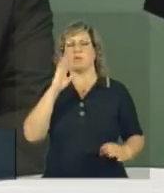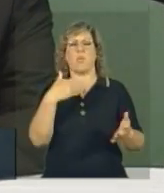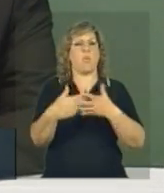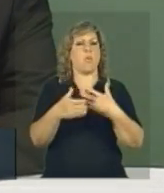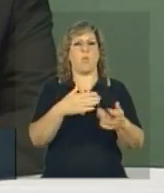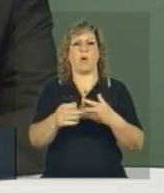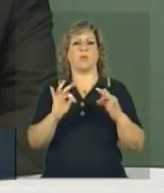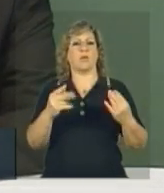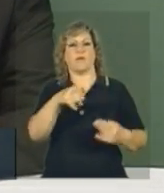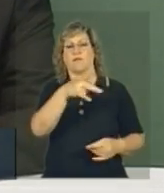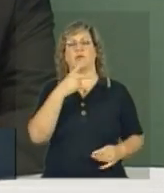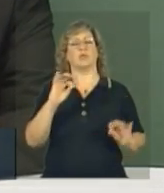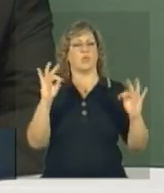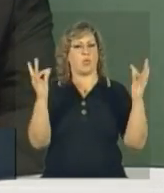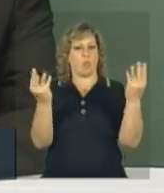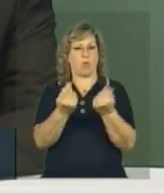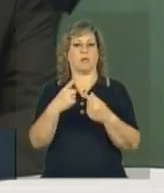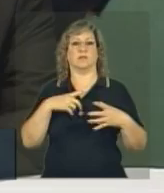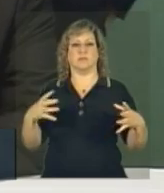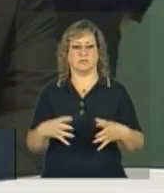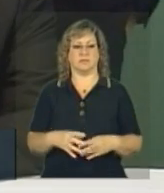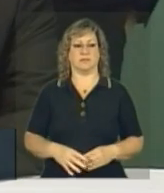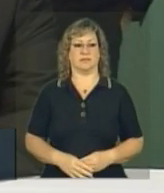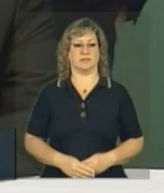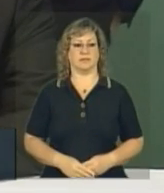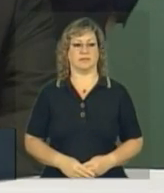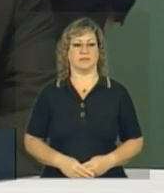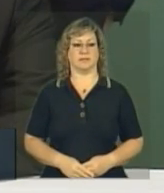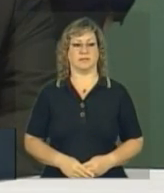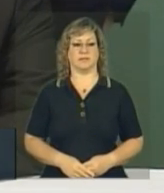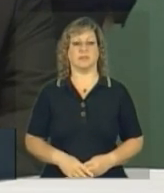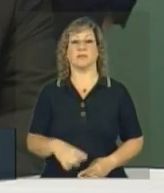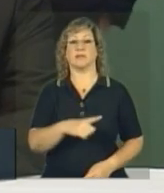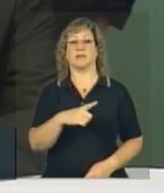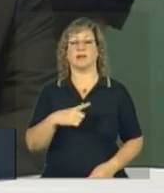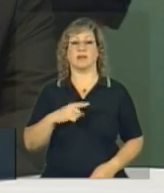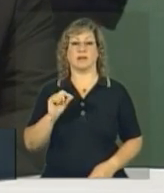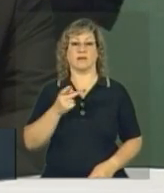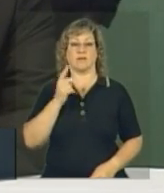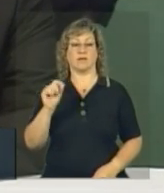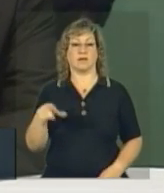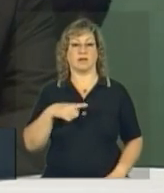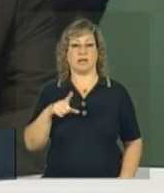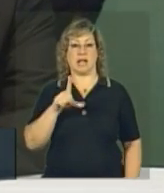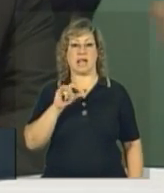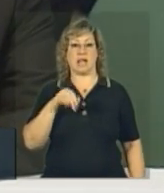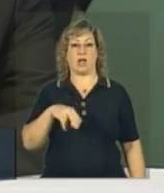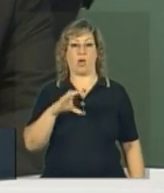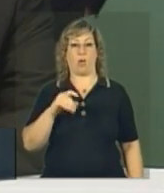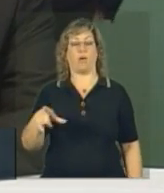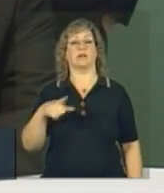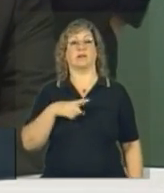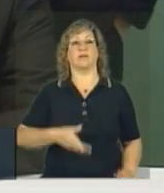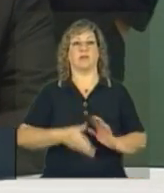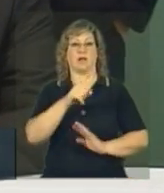Qualquer uma que você falar aí, todas. O Lincoln está indo para Nova York. Colômbia, Davis,